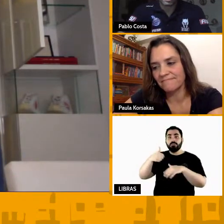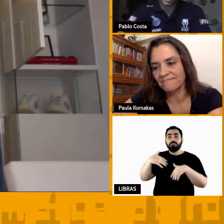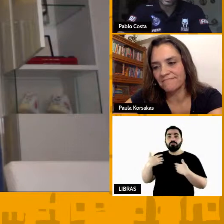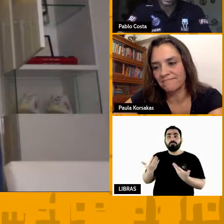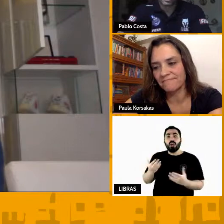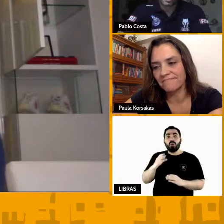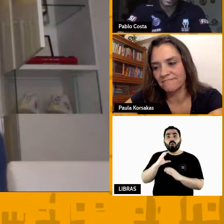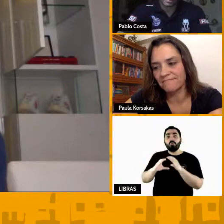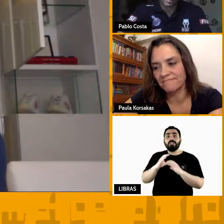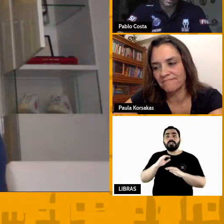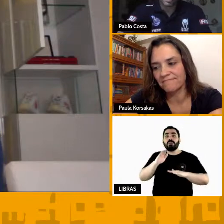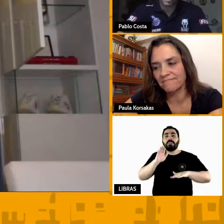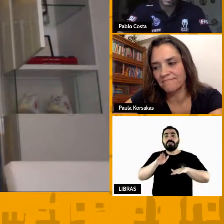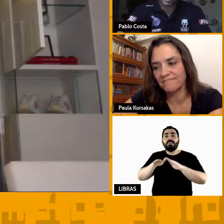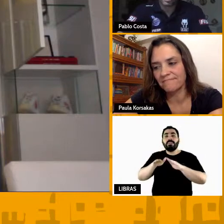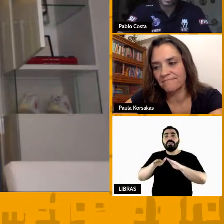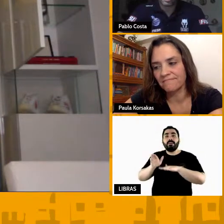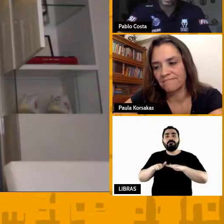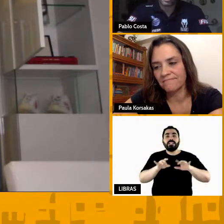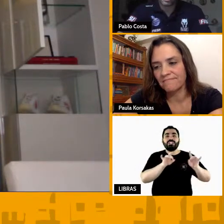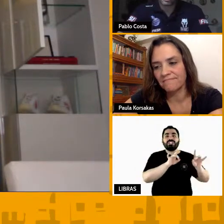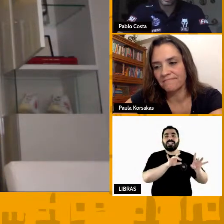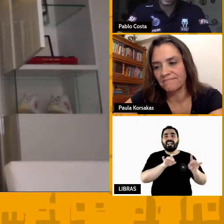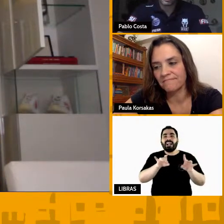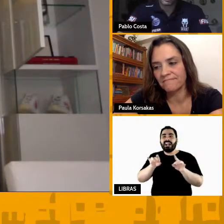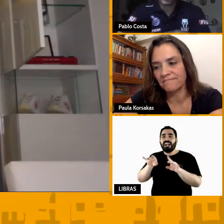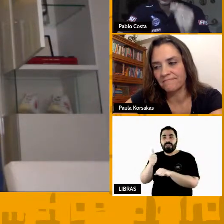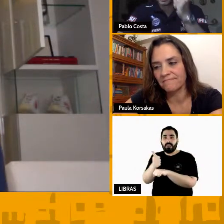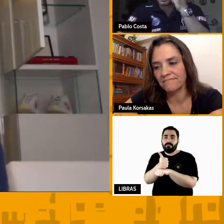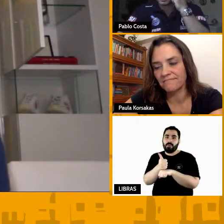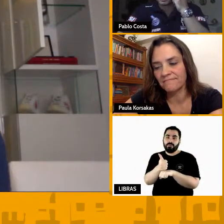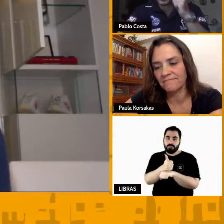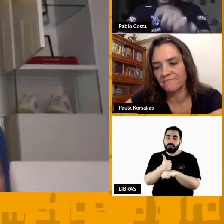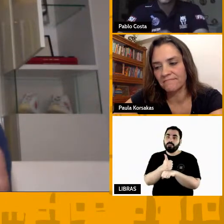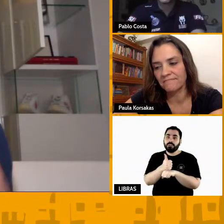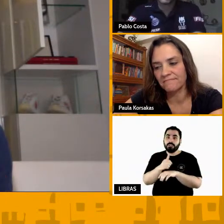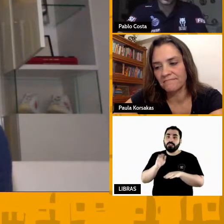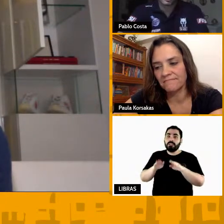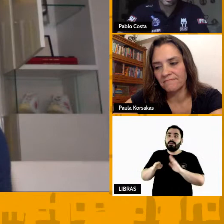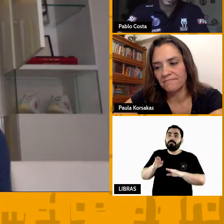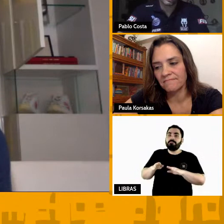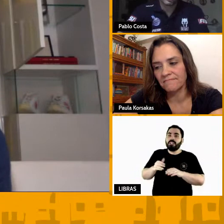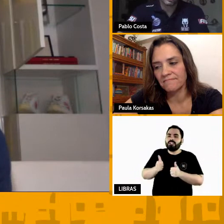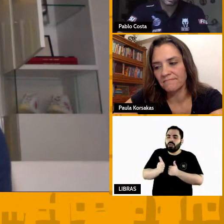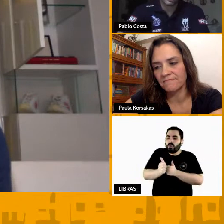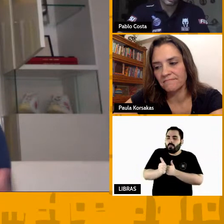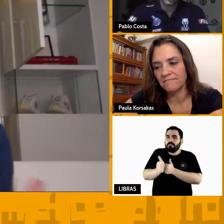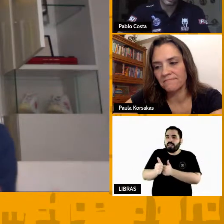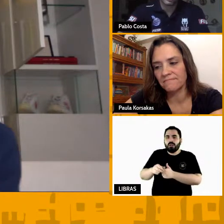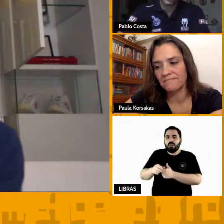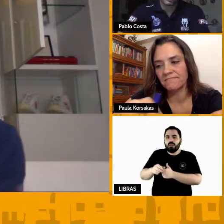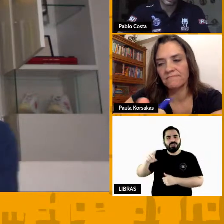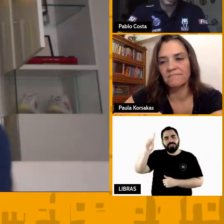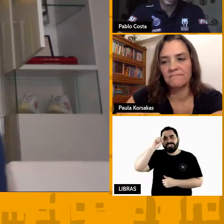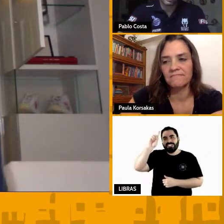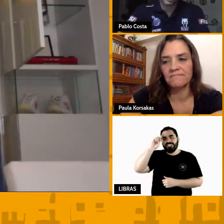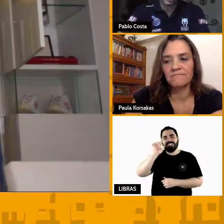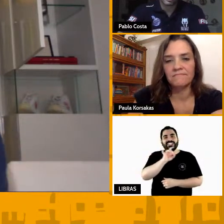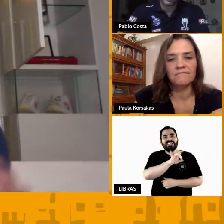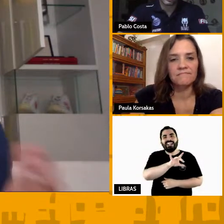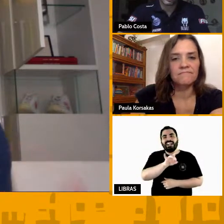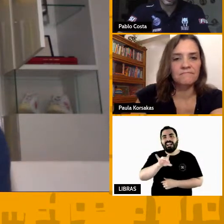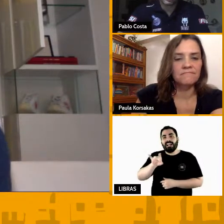sensibilidade, desse detalhe, desse acompanhamento do dia a dia dos jogadores, dos